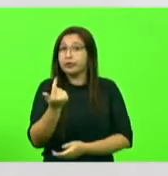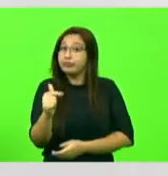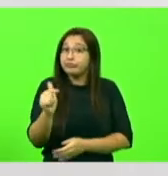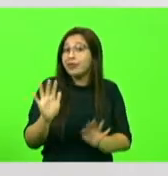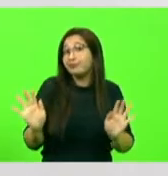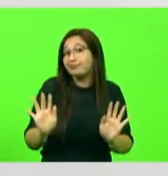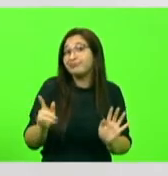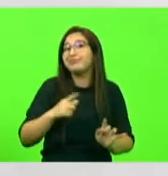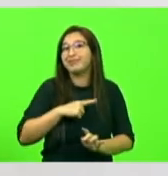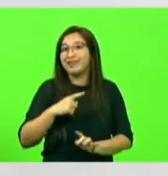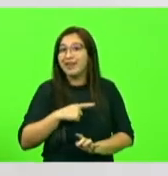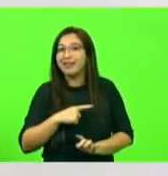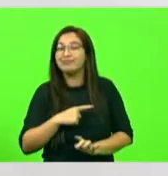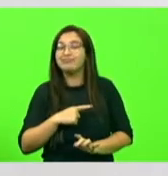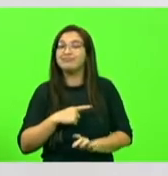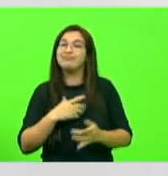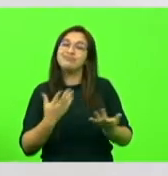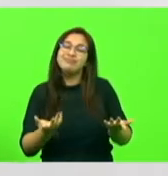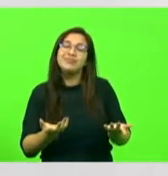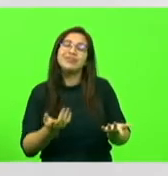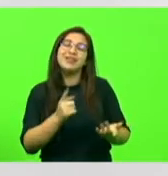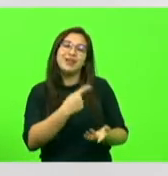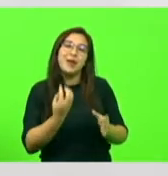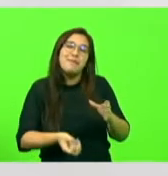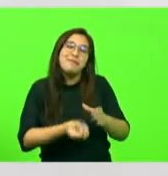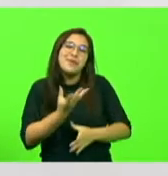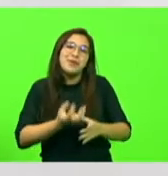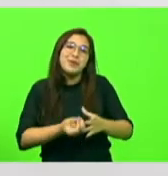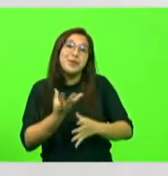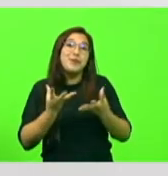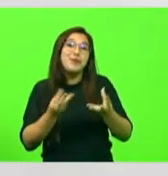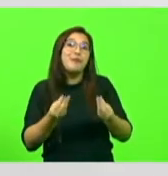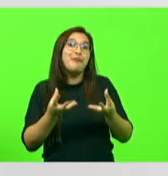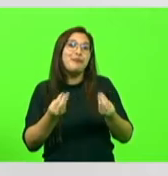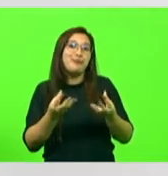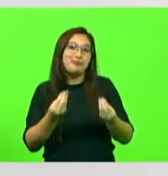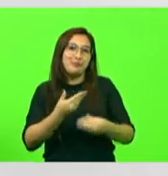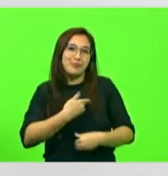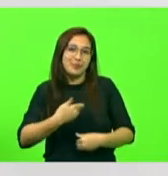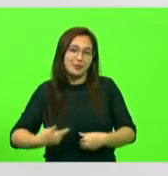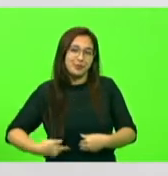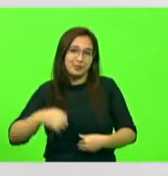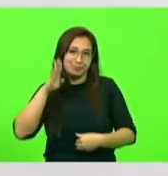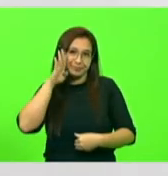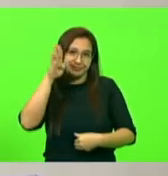produziu muito mais no governo Bolsonaro que produziu no governo passado. Muito obrigado, senhor presidente.